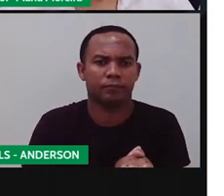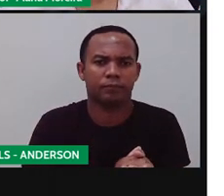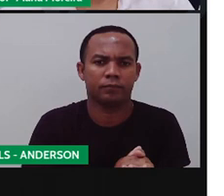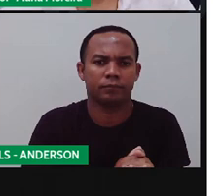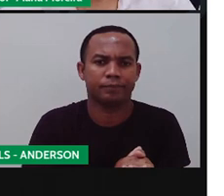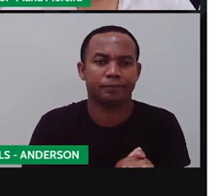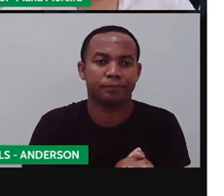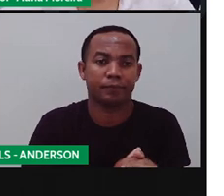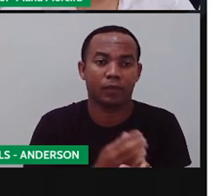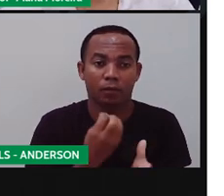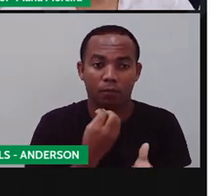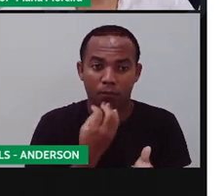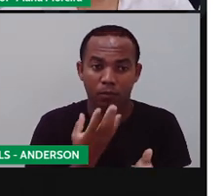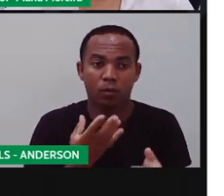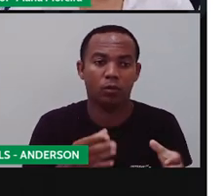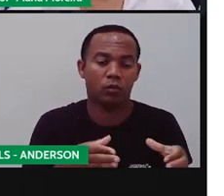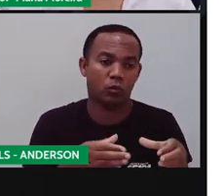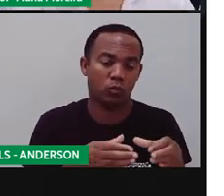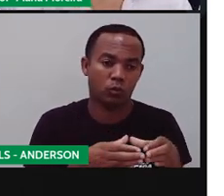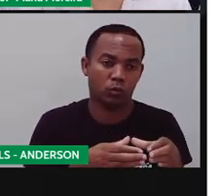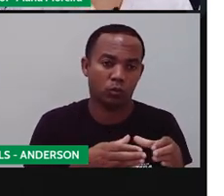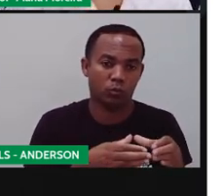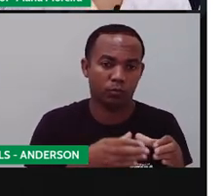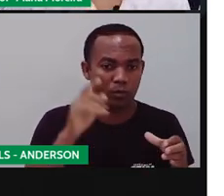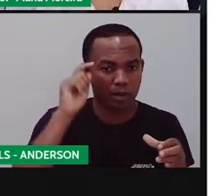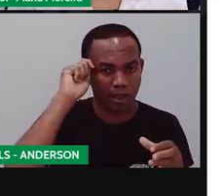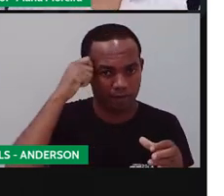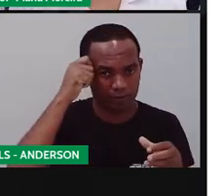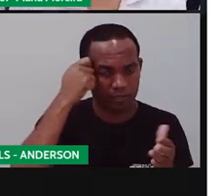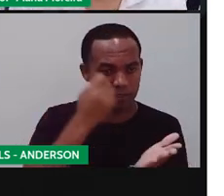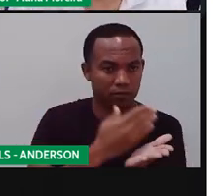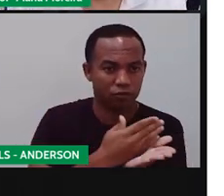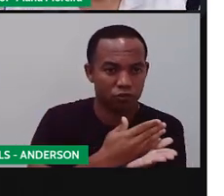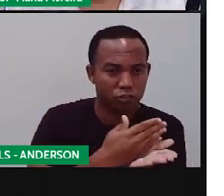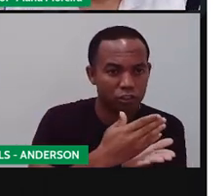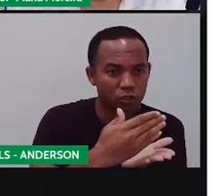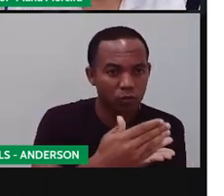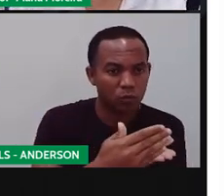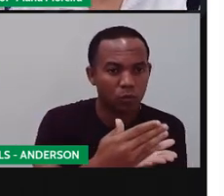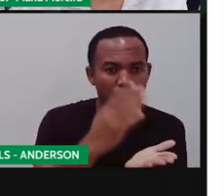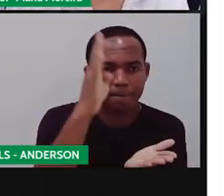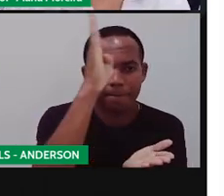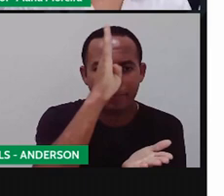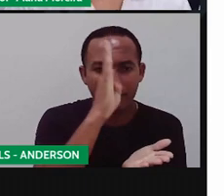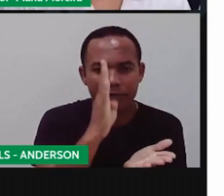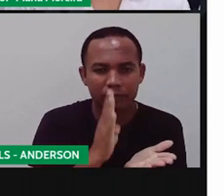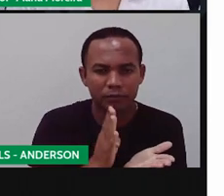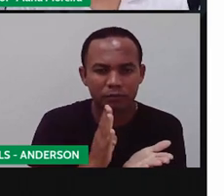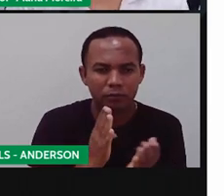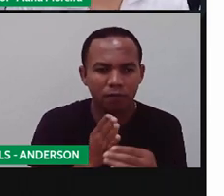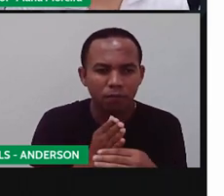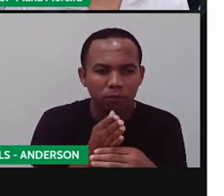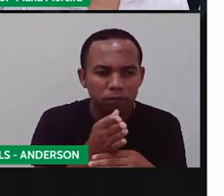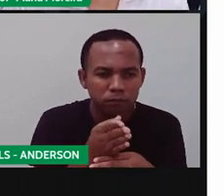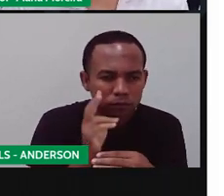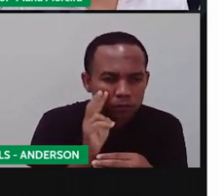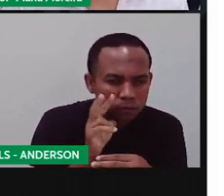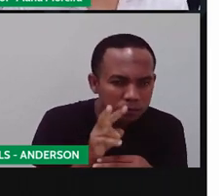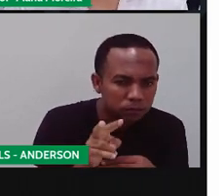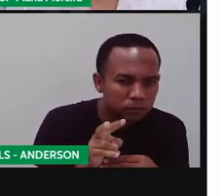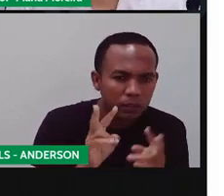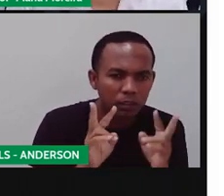Bom, os africanos, né? Ao chegarem aqui ao Brasil Colônia, eles vieram aí como escravos,